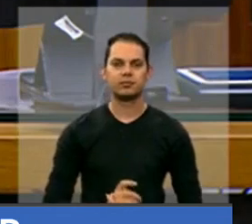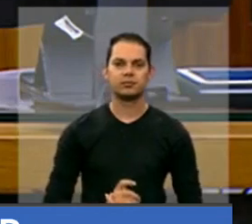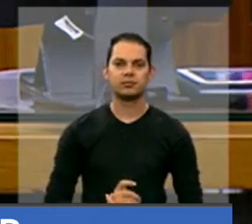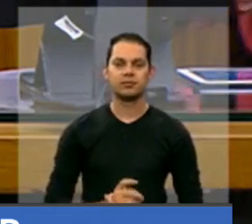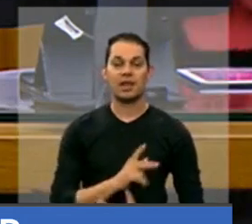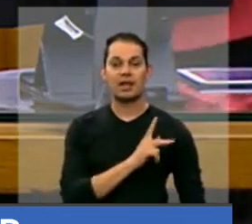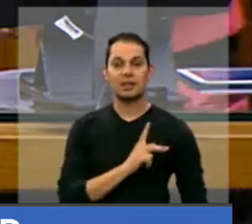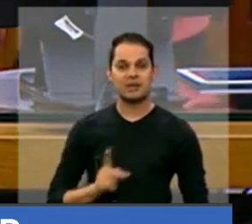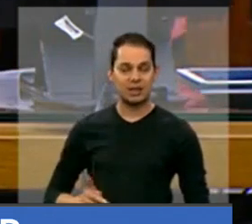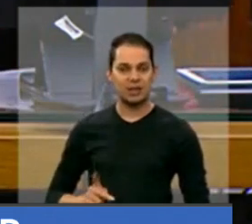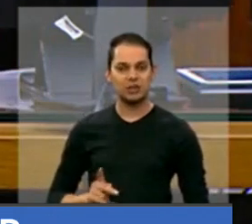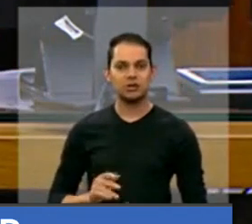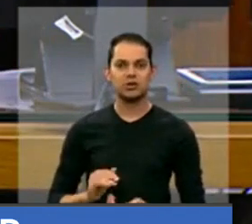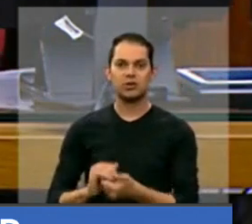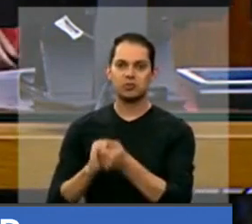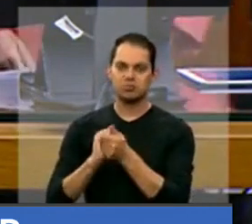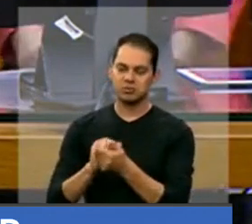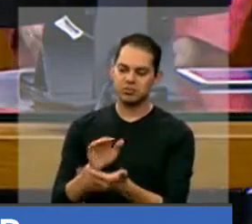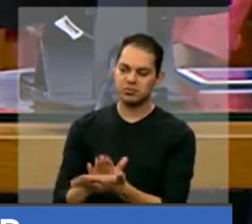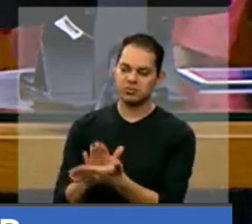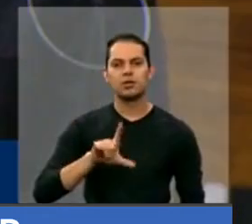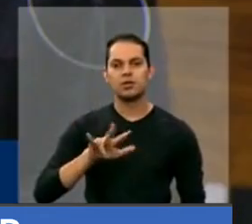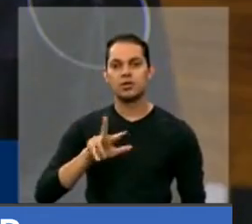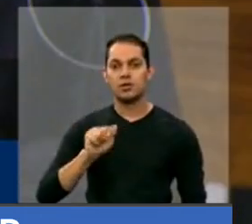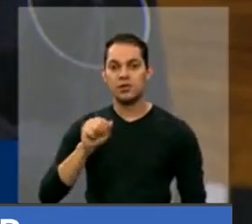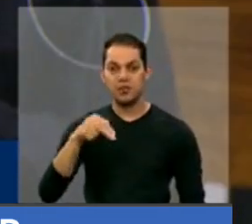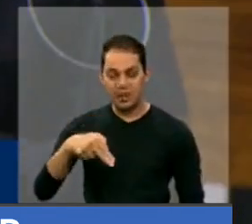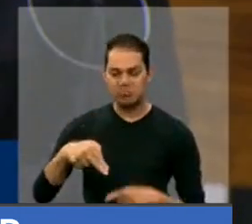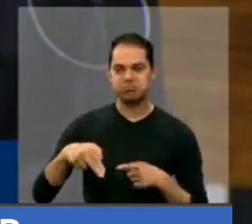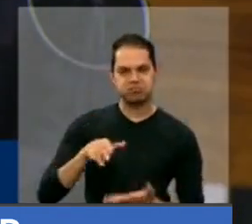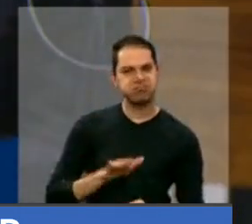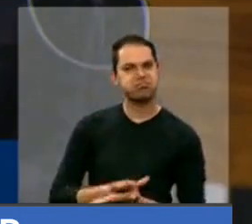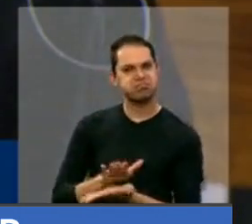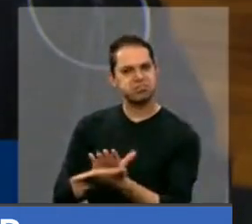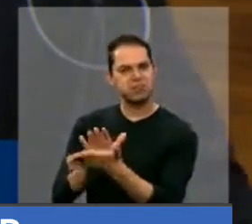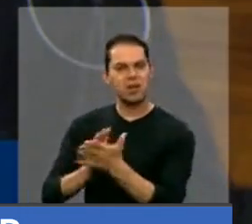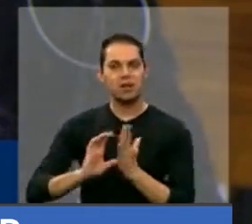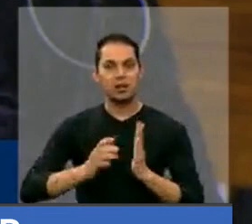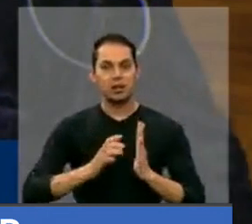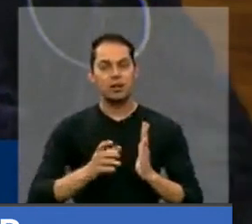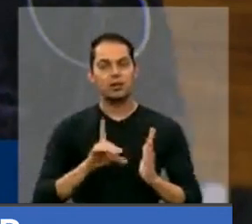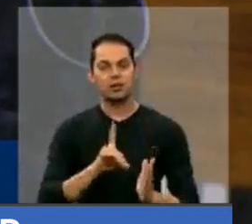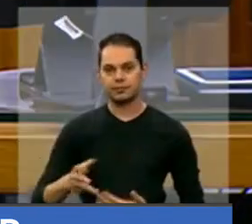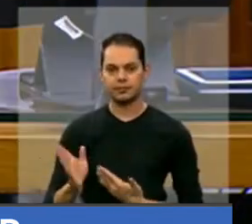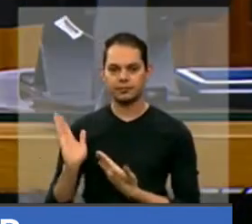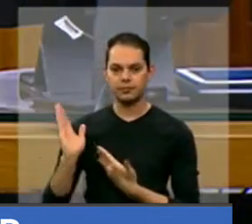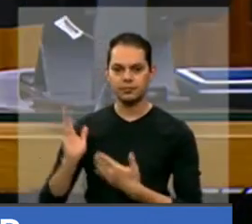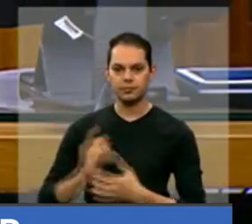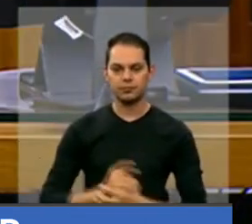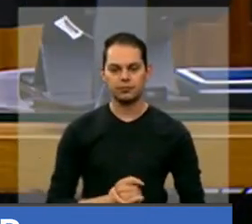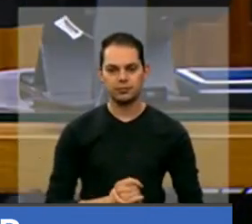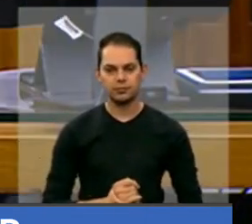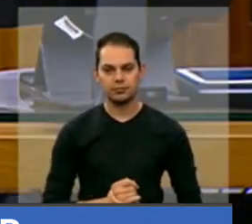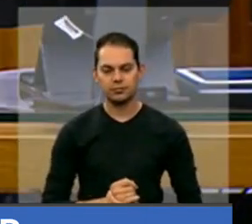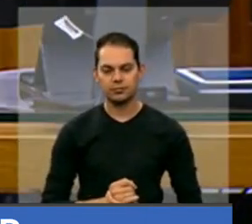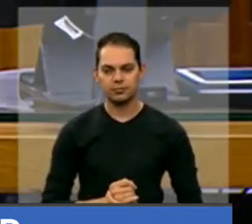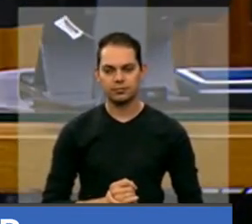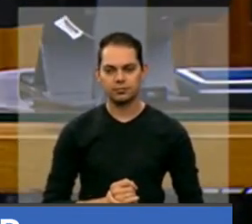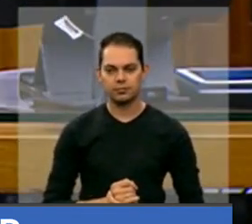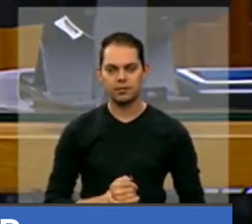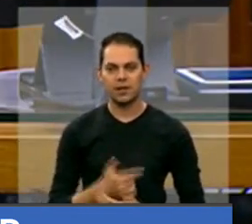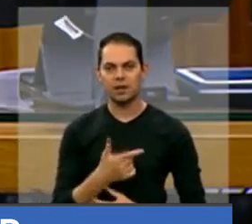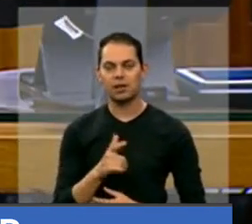adiada para hoje a fim de discutir novas propostas. O texto apresentado pela relatora, a deputada professora Dorinha